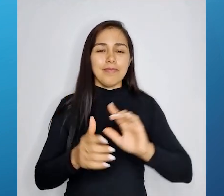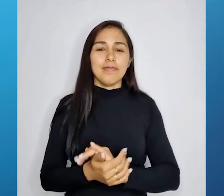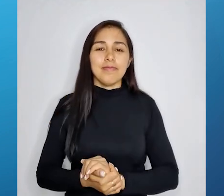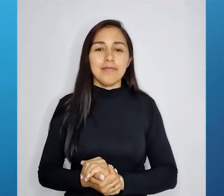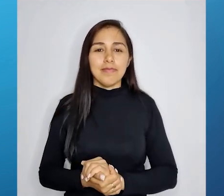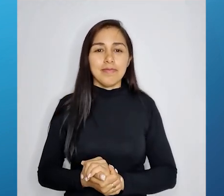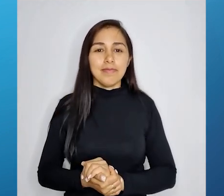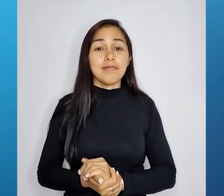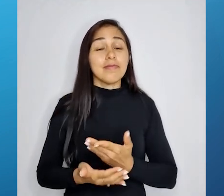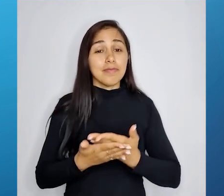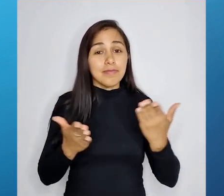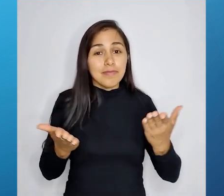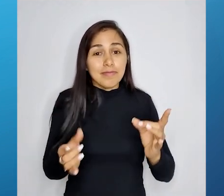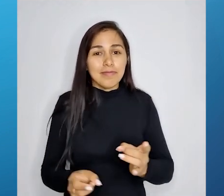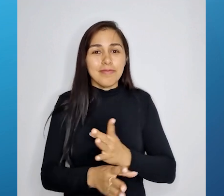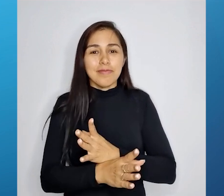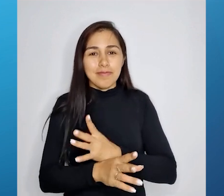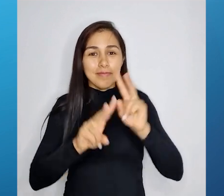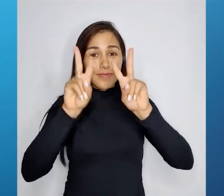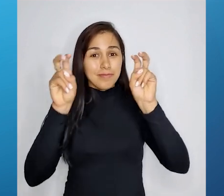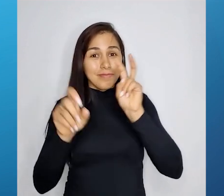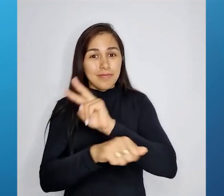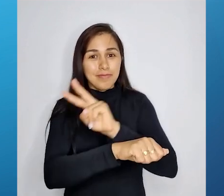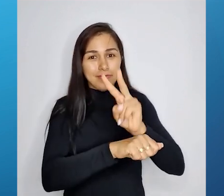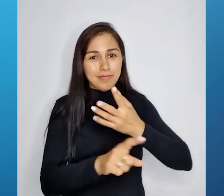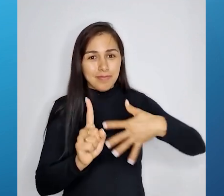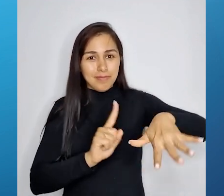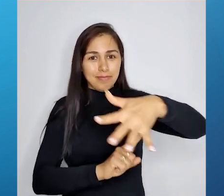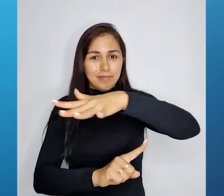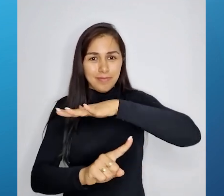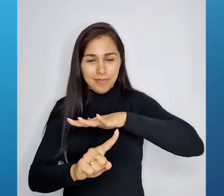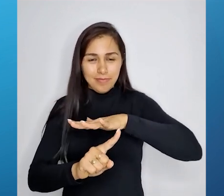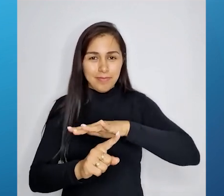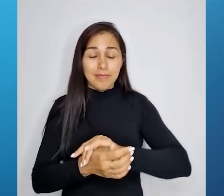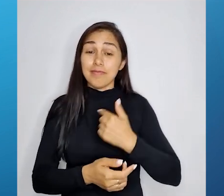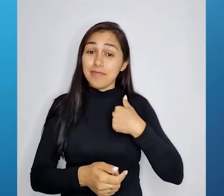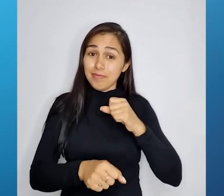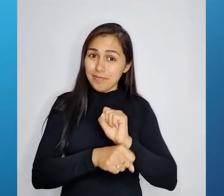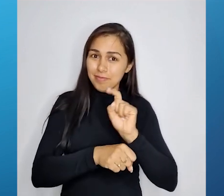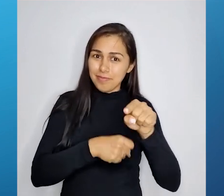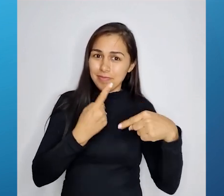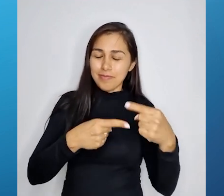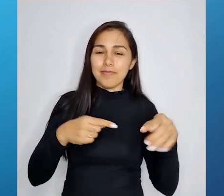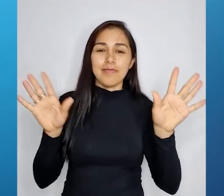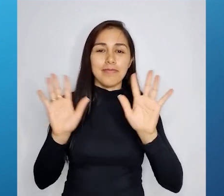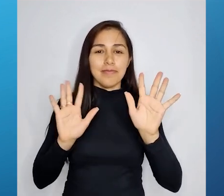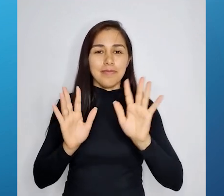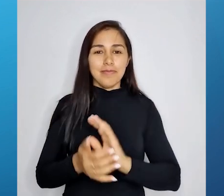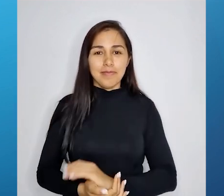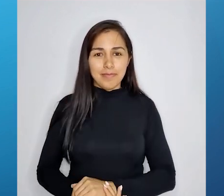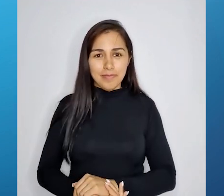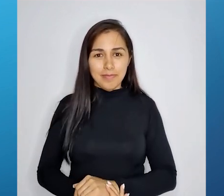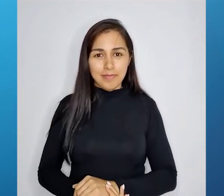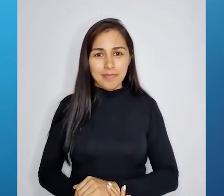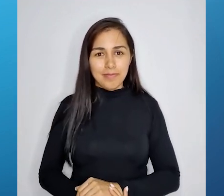É isso, pessoal. Essa foi a nossa aula sobre preservação ambiental e indicadores. Eu espero você em uma próxima. Tchau!